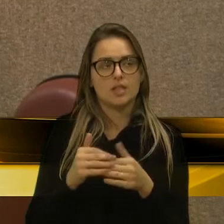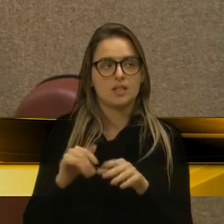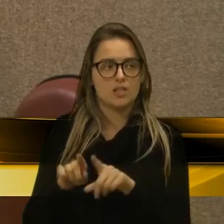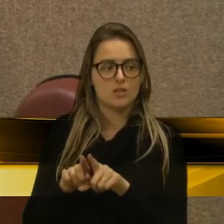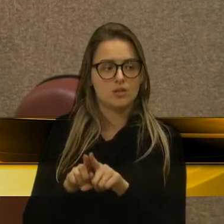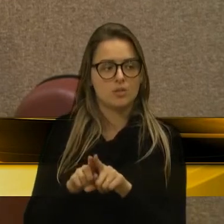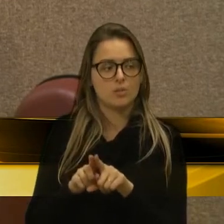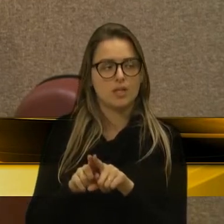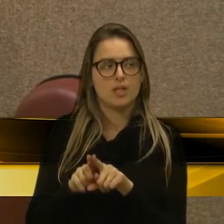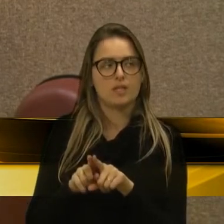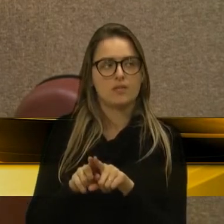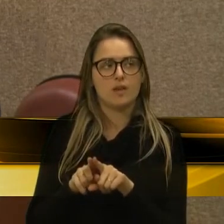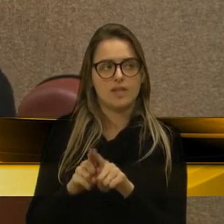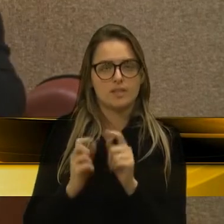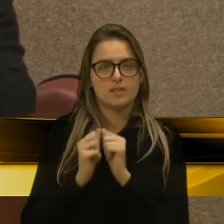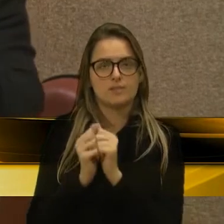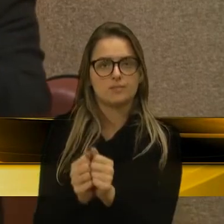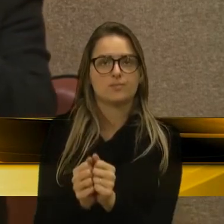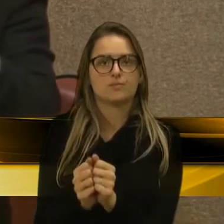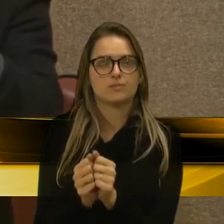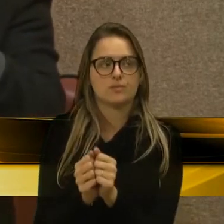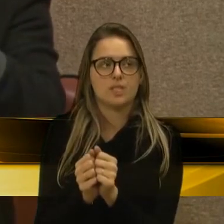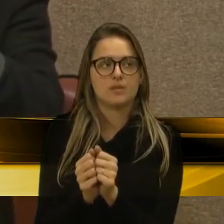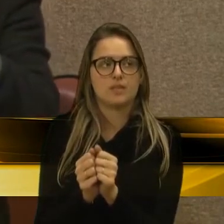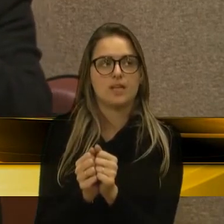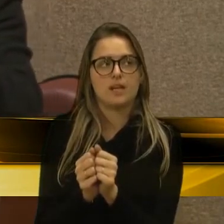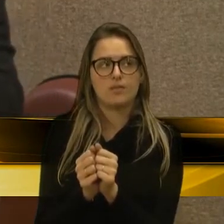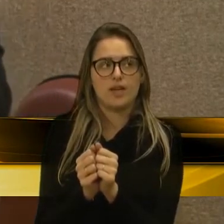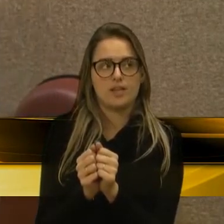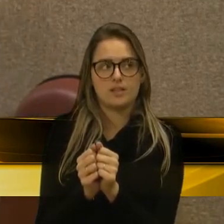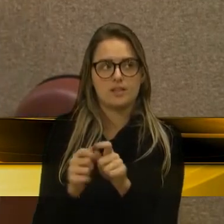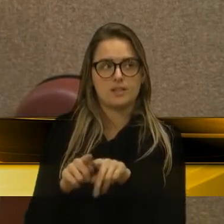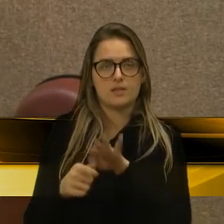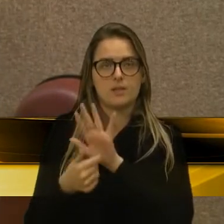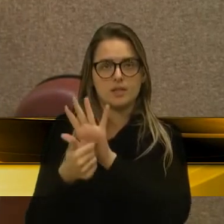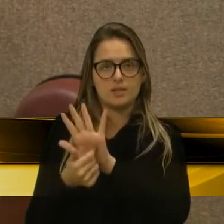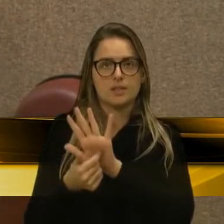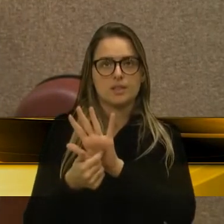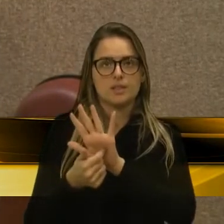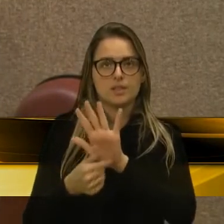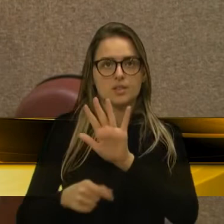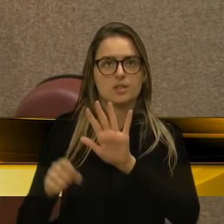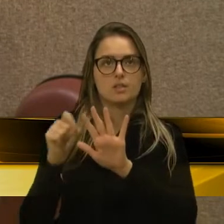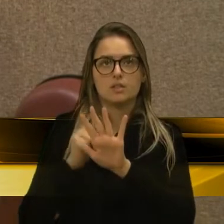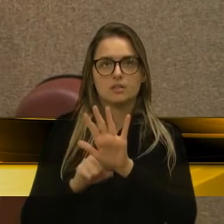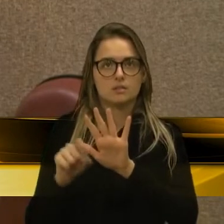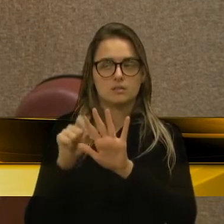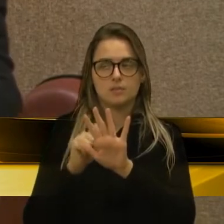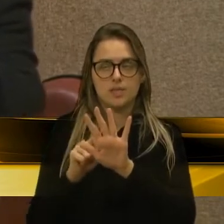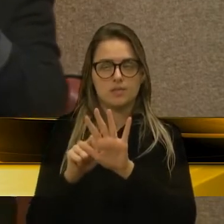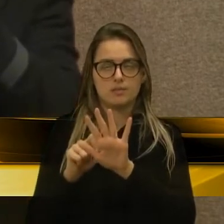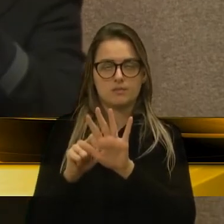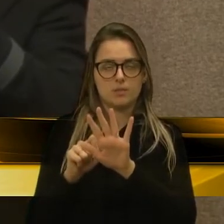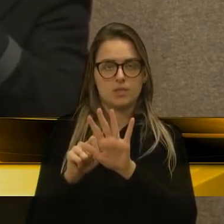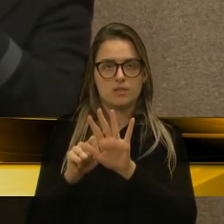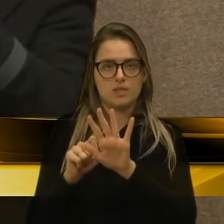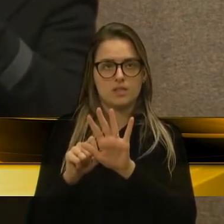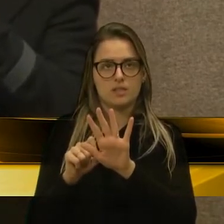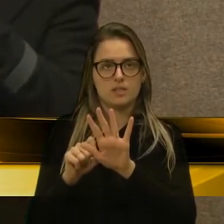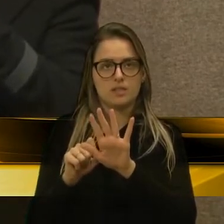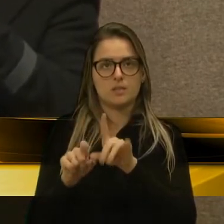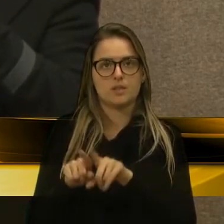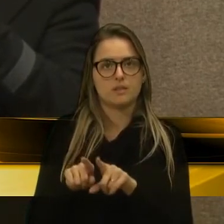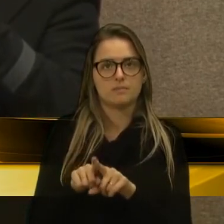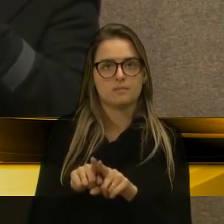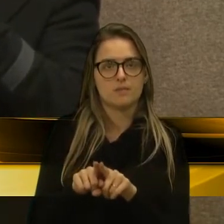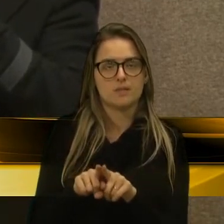foi, foi ouvida o vereador Chico Guerra, fez a sua defesa, aí, depois de tudo isso,